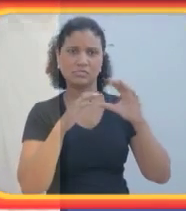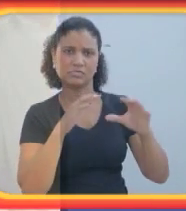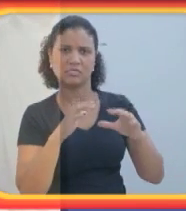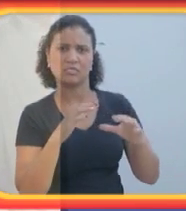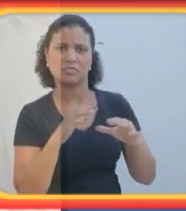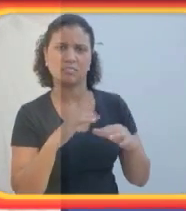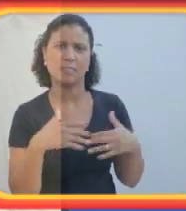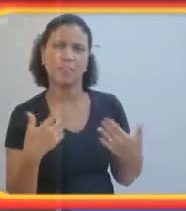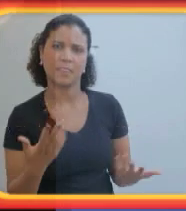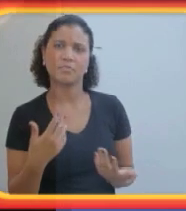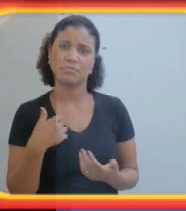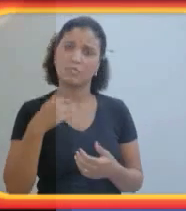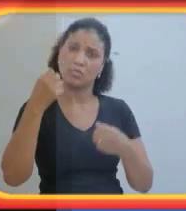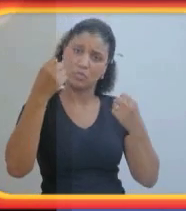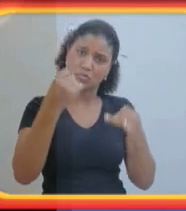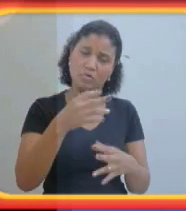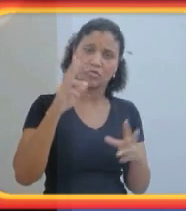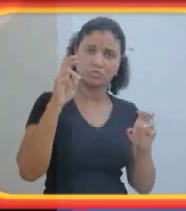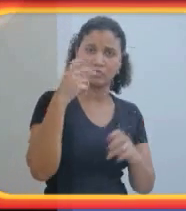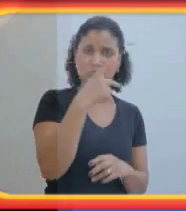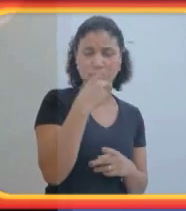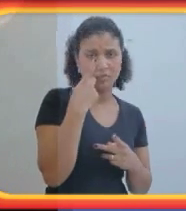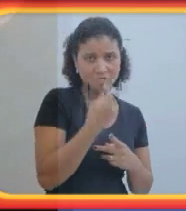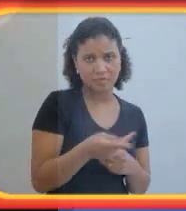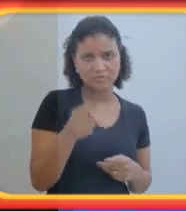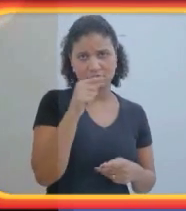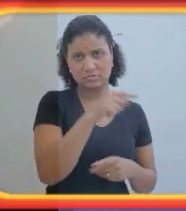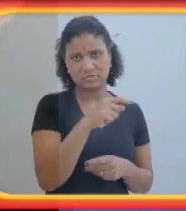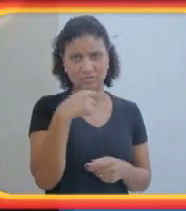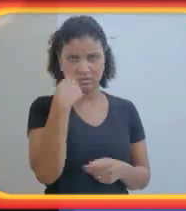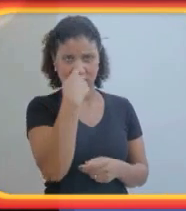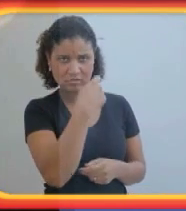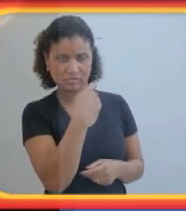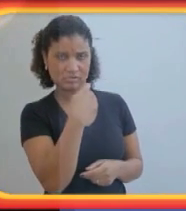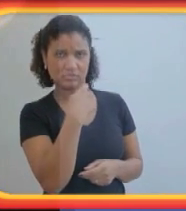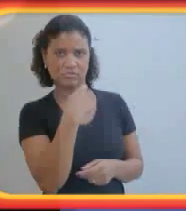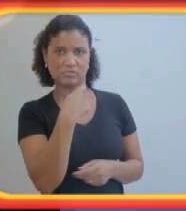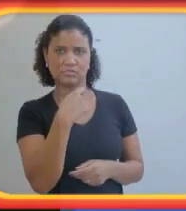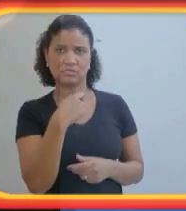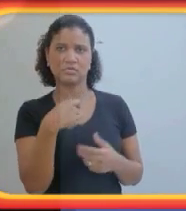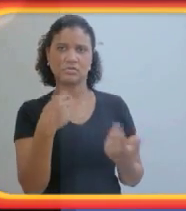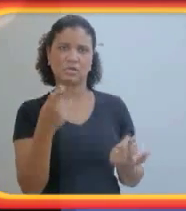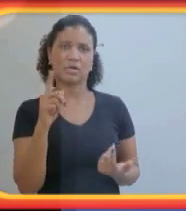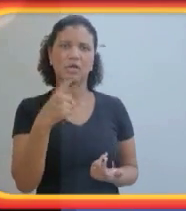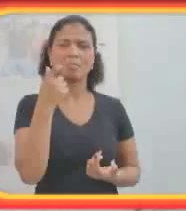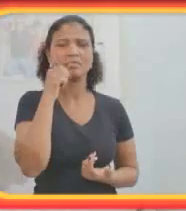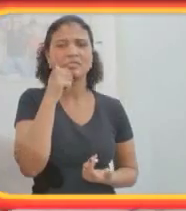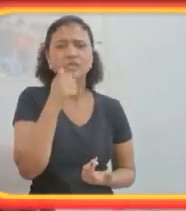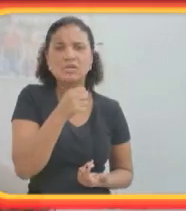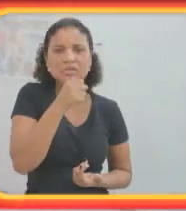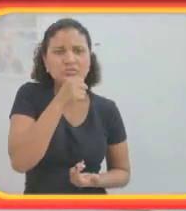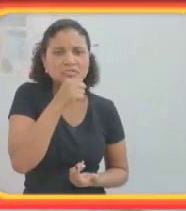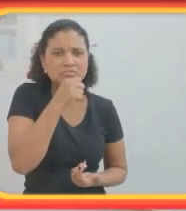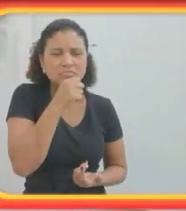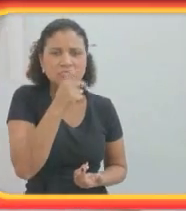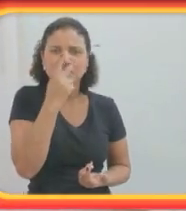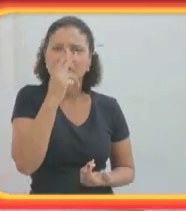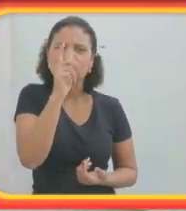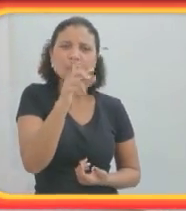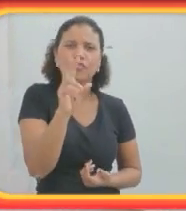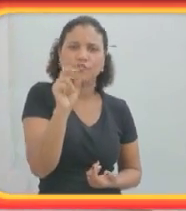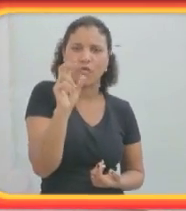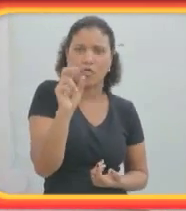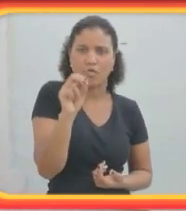No final, eu estava contando sobre a visita ao dentista à minha senhoria, que era uma pessoa idosa, tipo uma avó. Eu contei a ela a minha história.